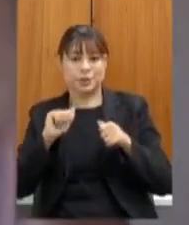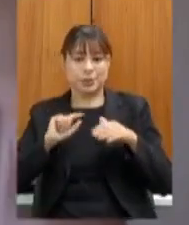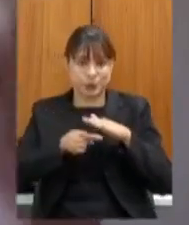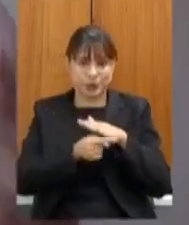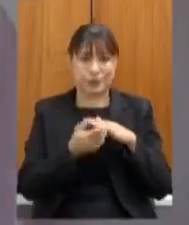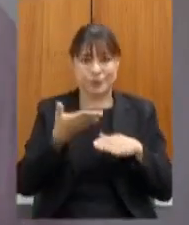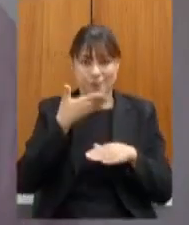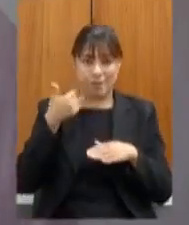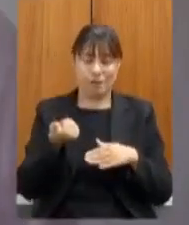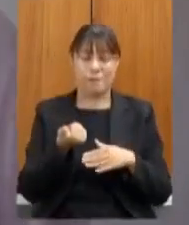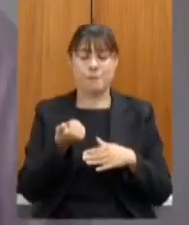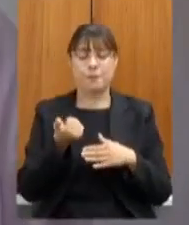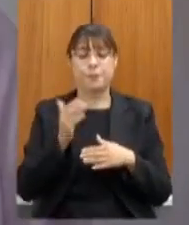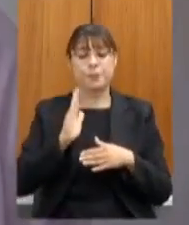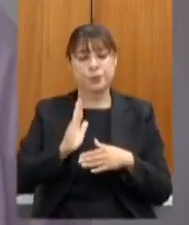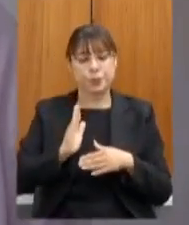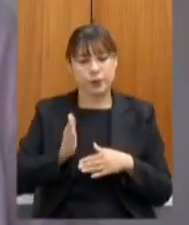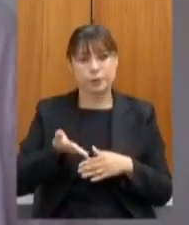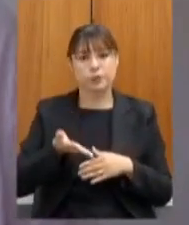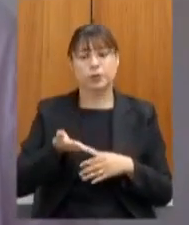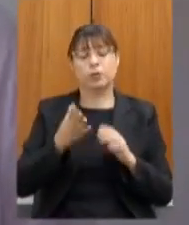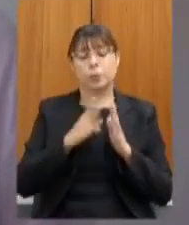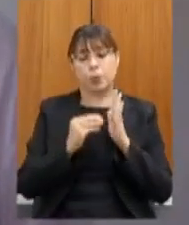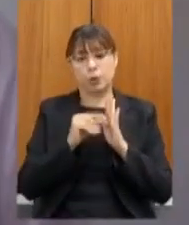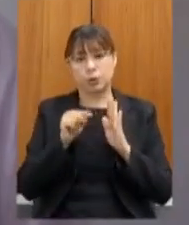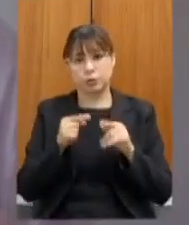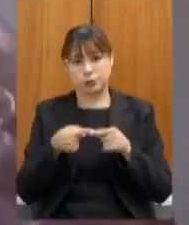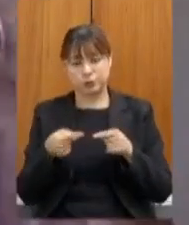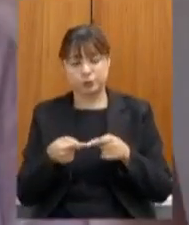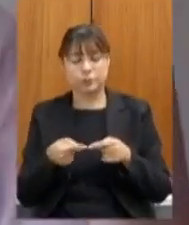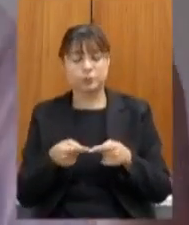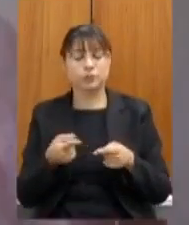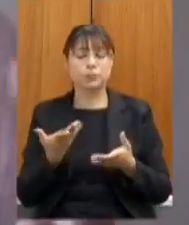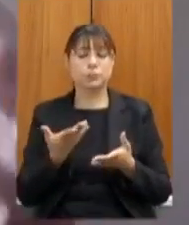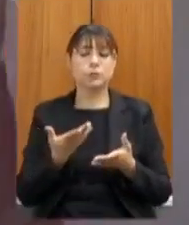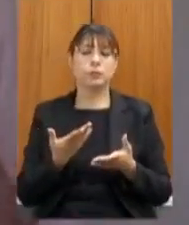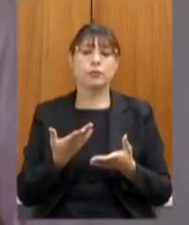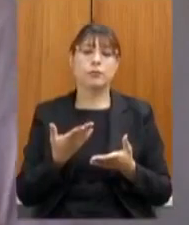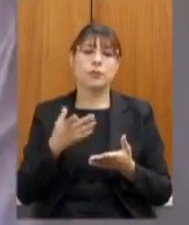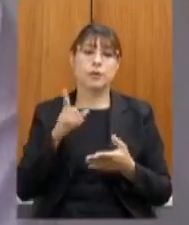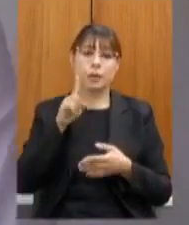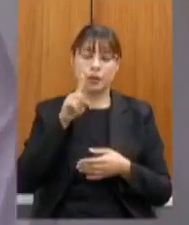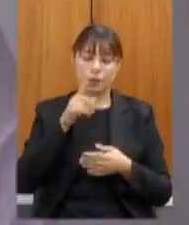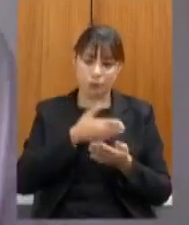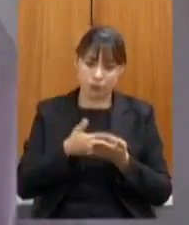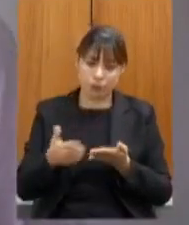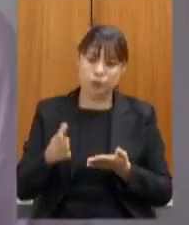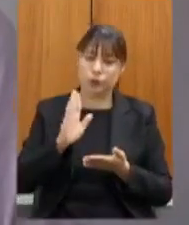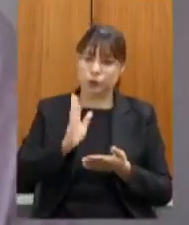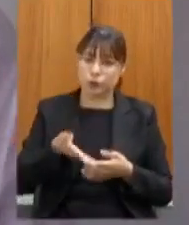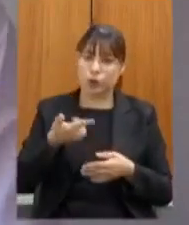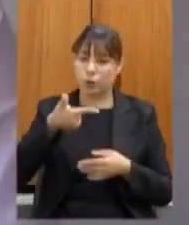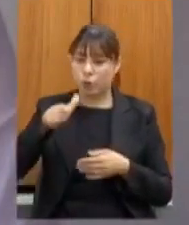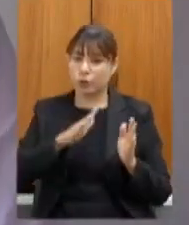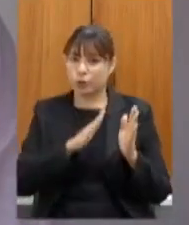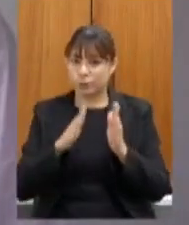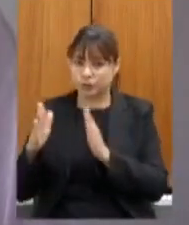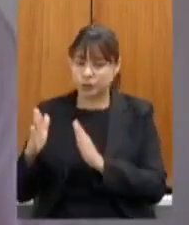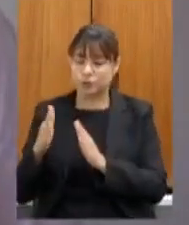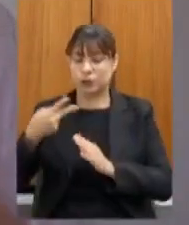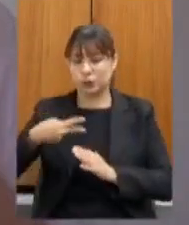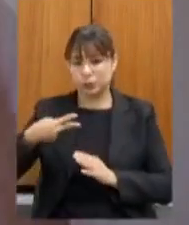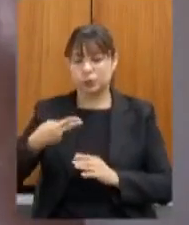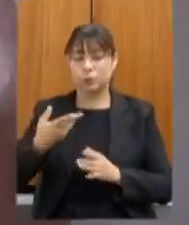já estamos numa segunda fase desse modelo deputado que é a geração individualizada de um plano de estudos que viabilize